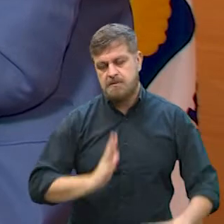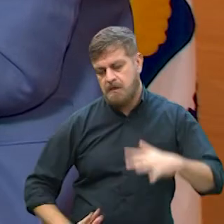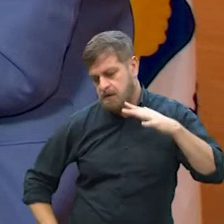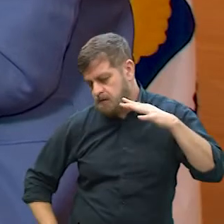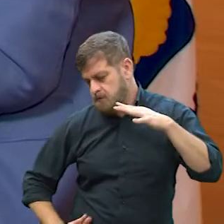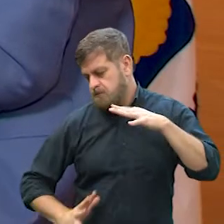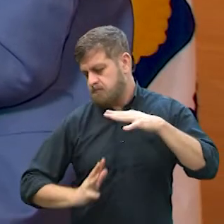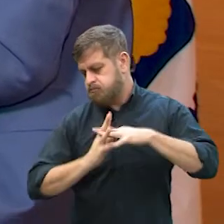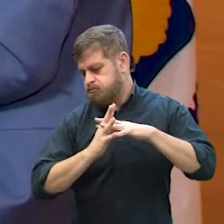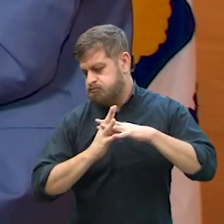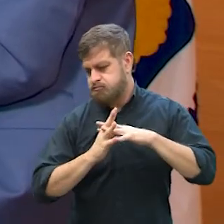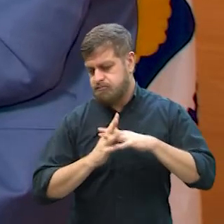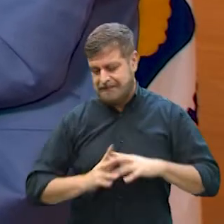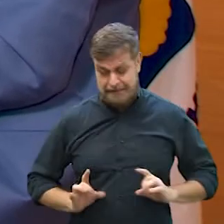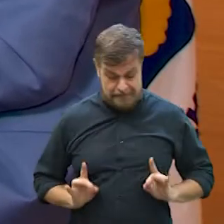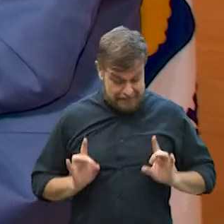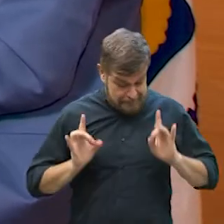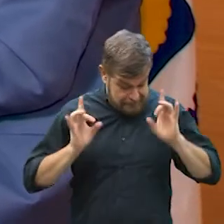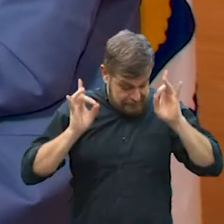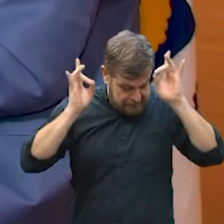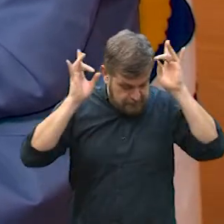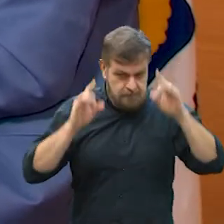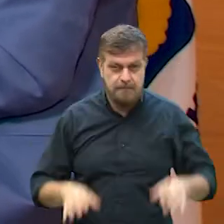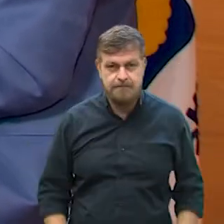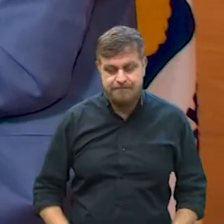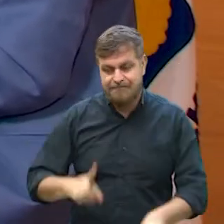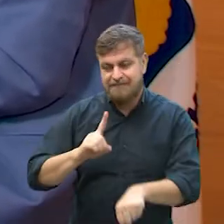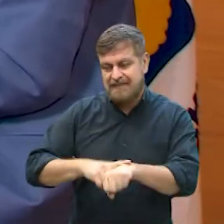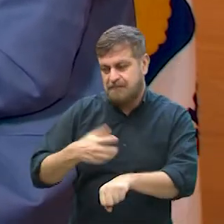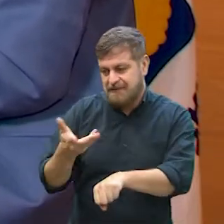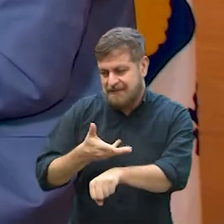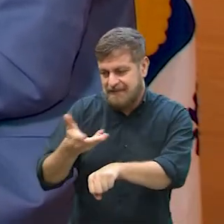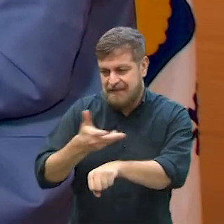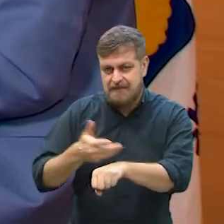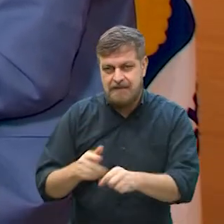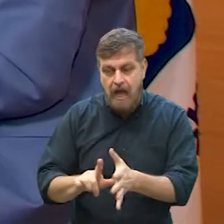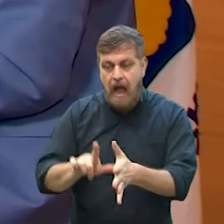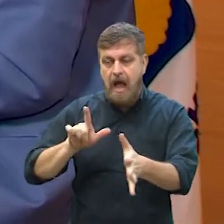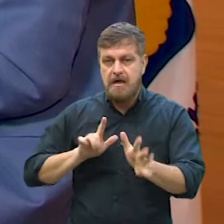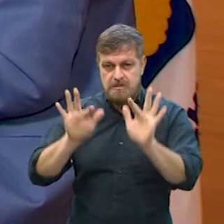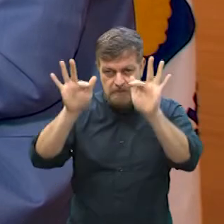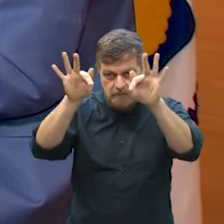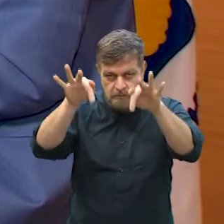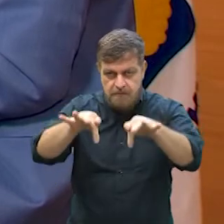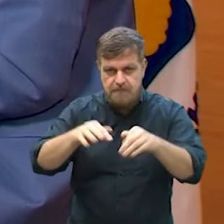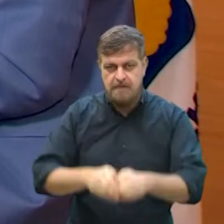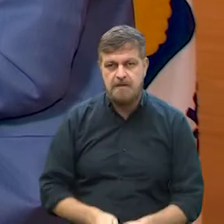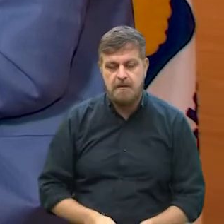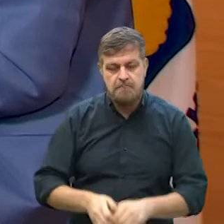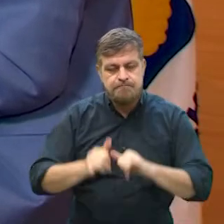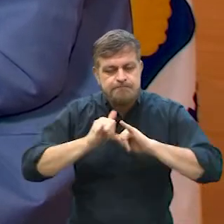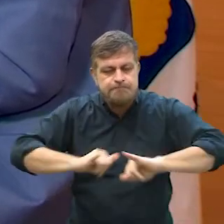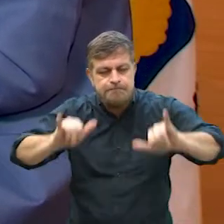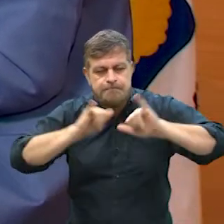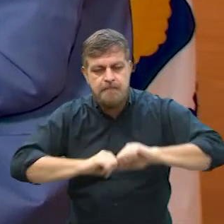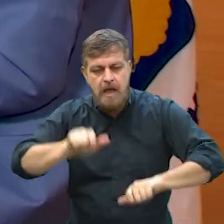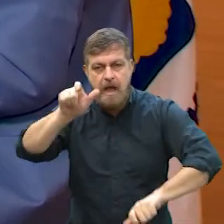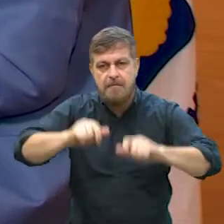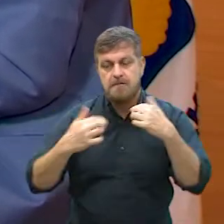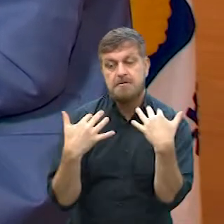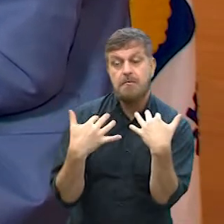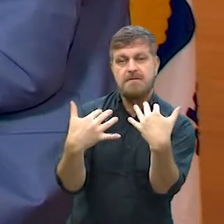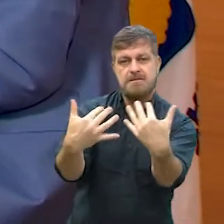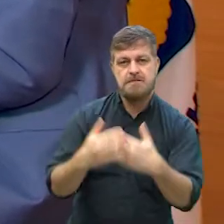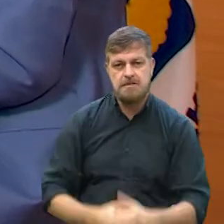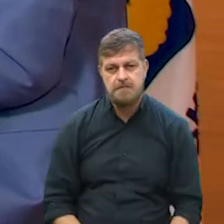mais, chegamos no limite, né? Vereador, nosso tempo é curto, antes de encerrar, eu queria que o senhor deixasse um recado para quem está